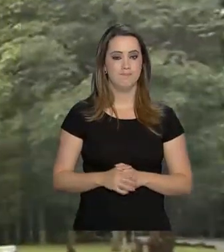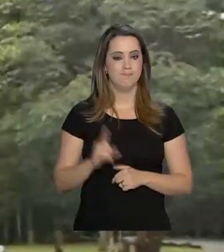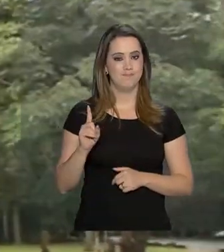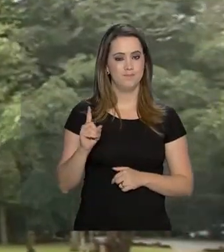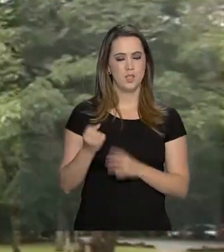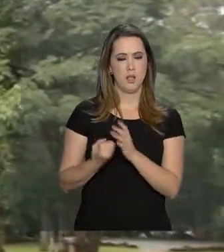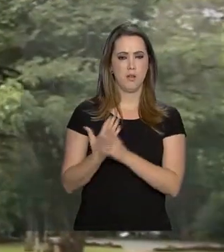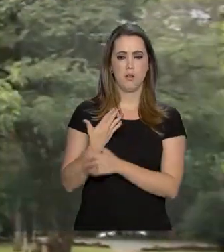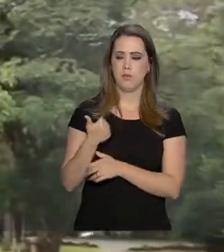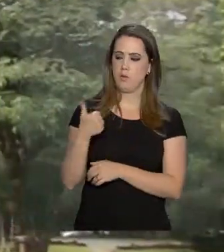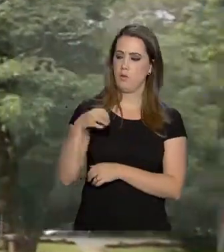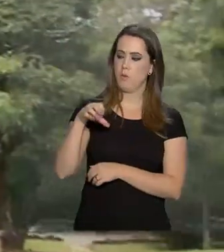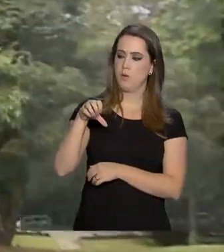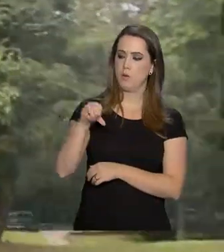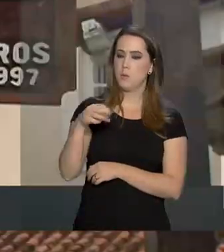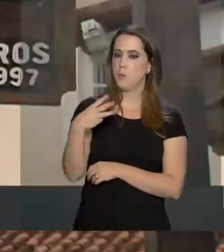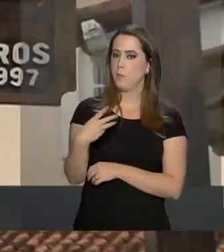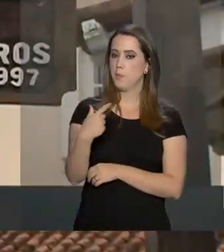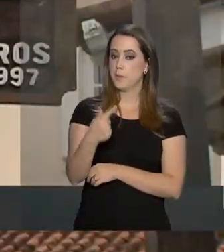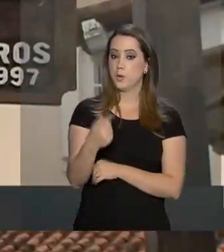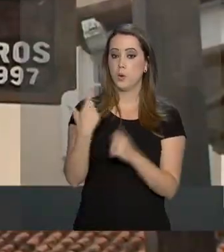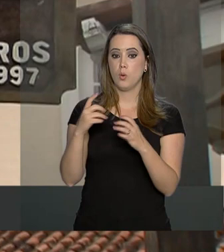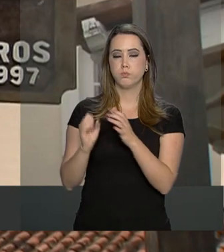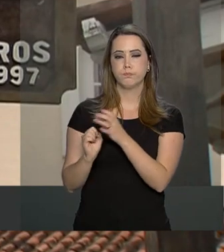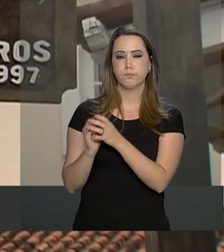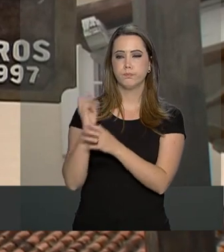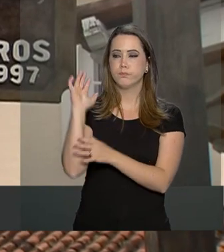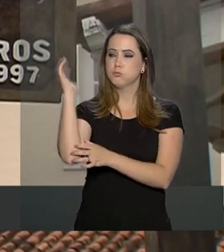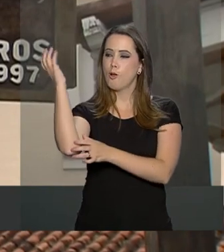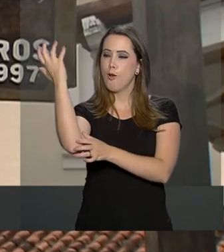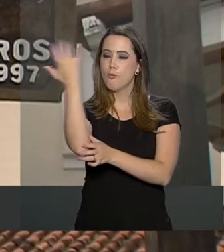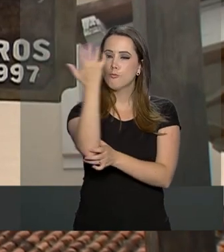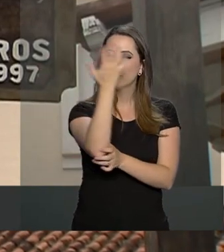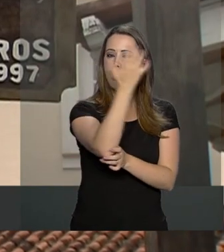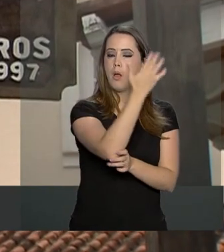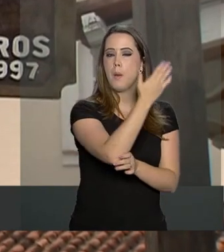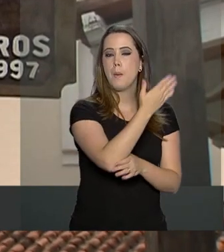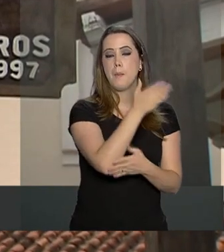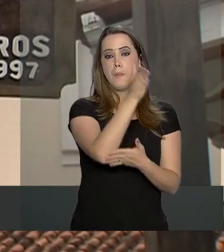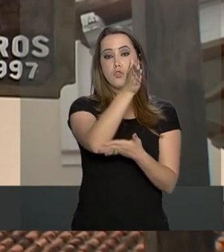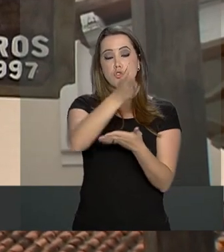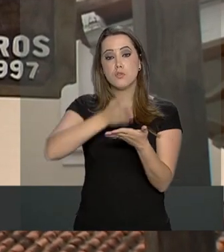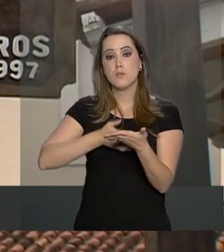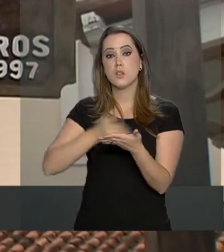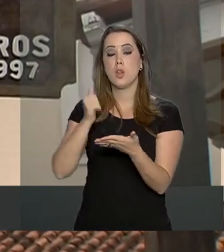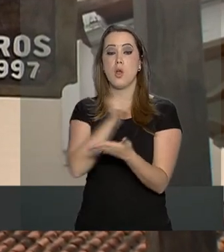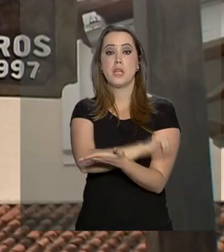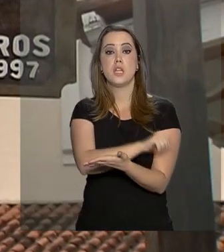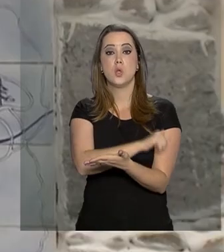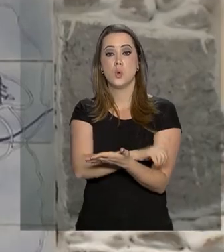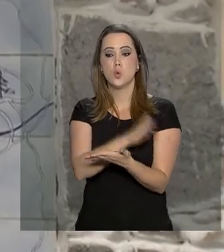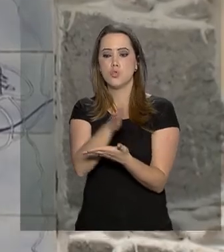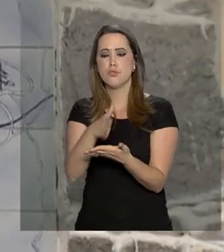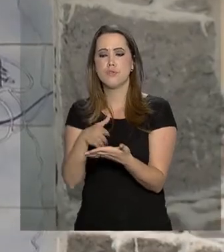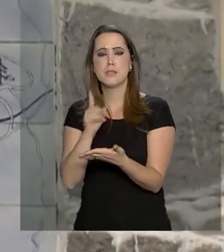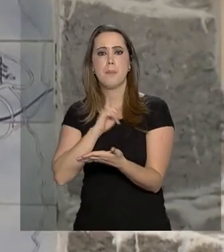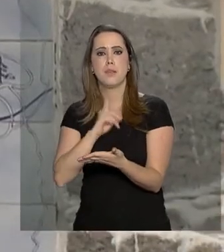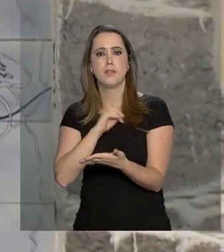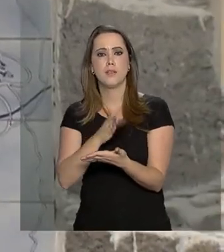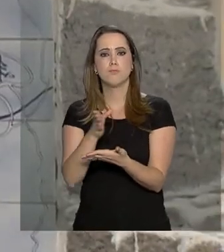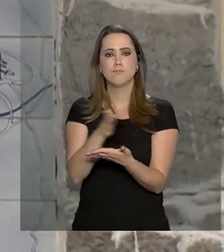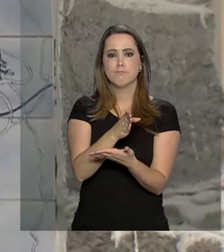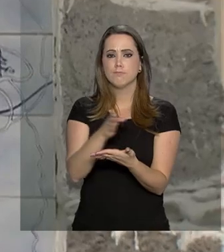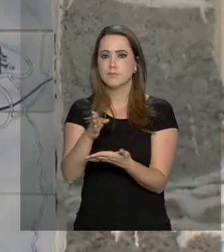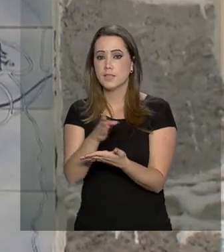Criado em 1937, Parque Nacional do Itatiaia fica na divisa do estado do Rio de Janeiro com Minas Gerais. Ele foi o